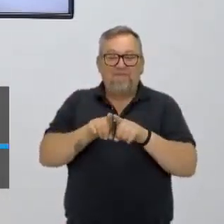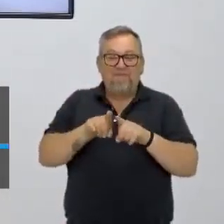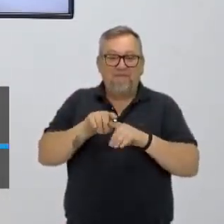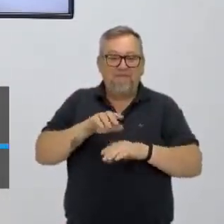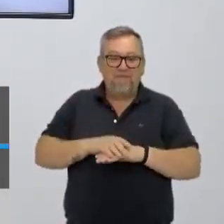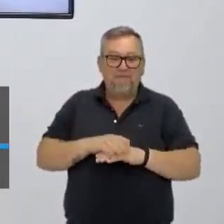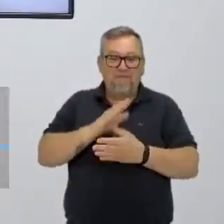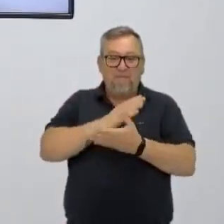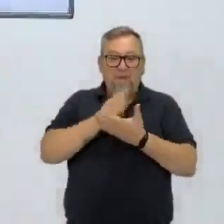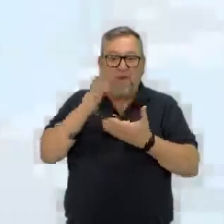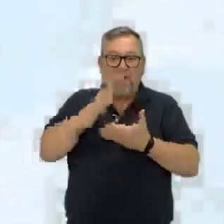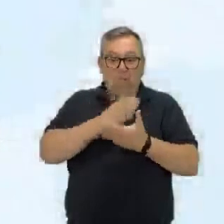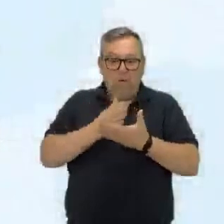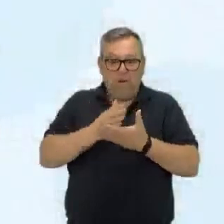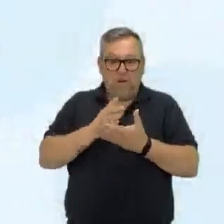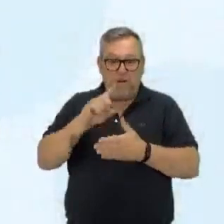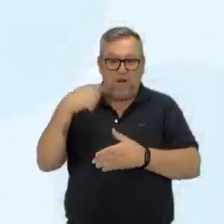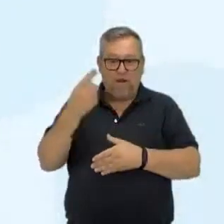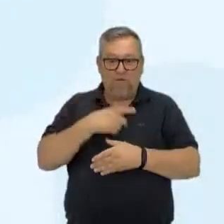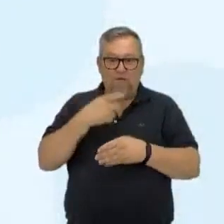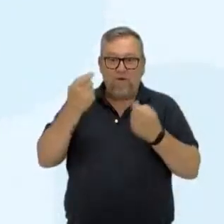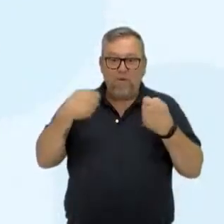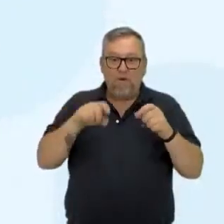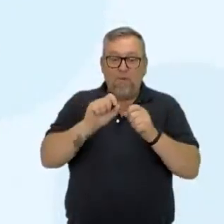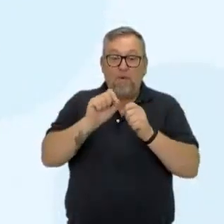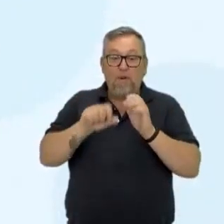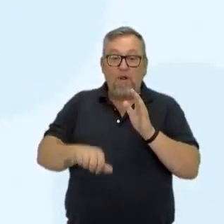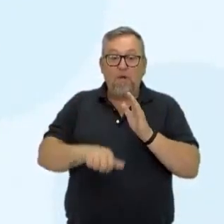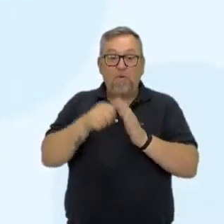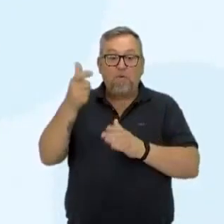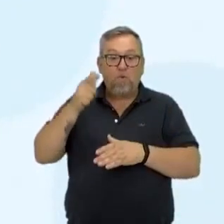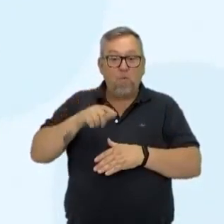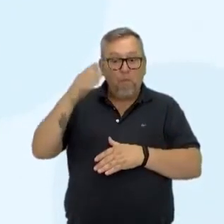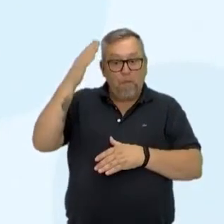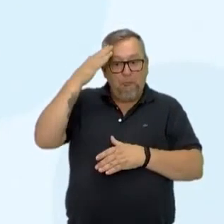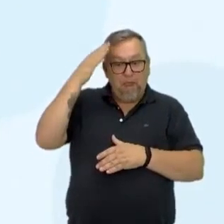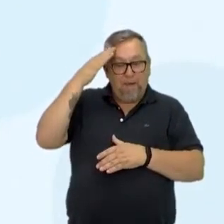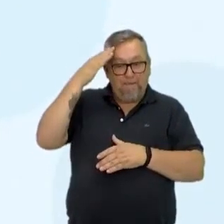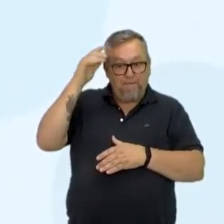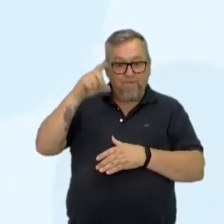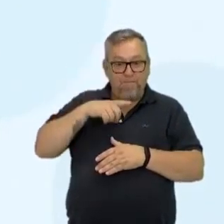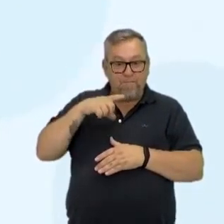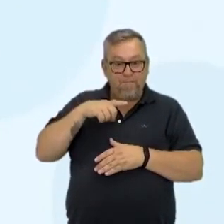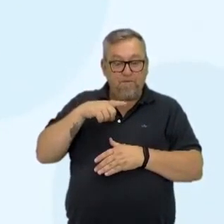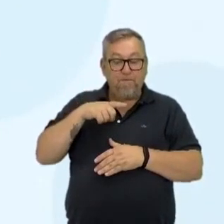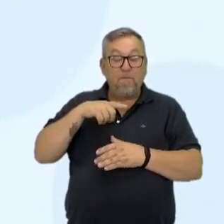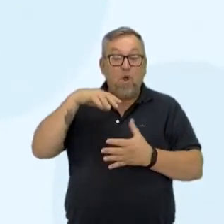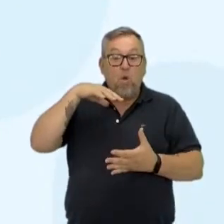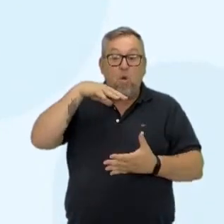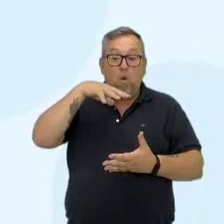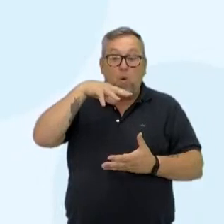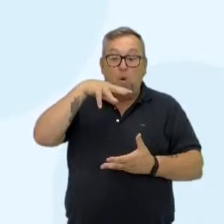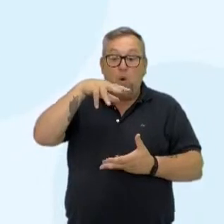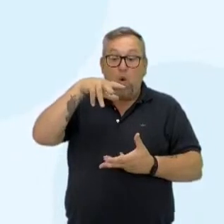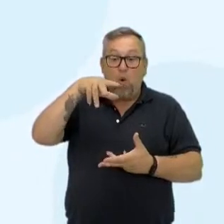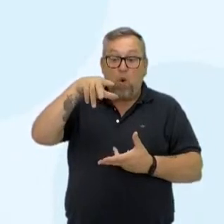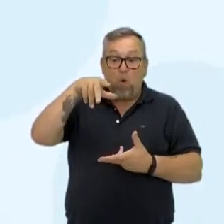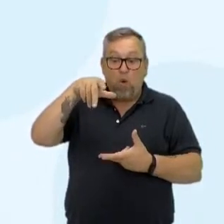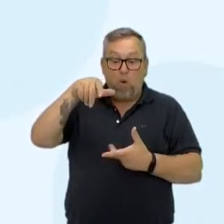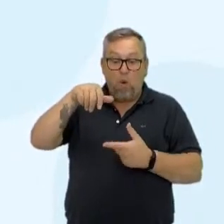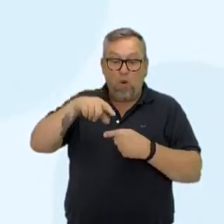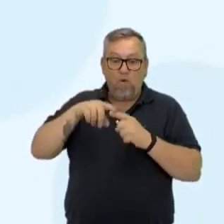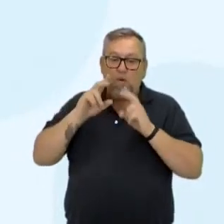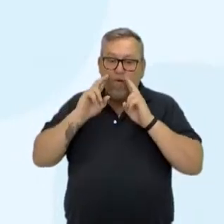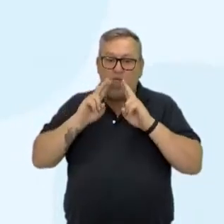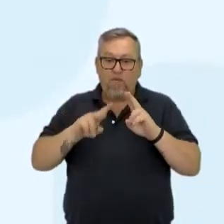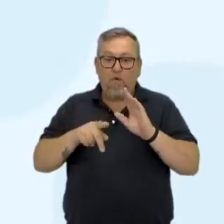Bom, para começo de conversa, a gente precisa primeiro entender que a gente tem o planeta analisado sob o ponto